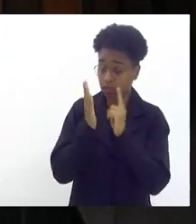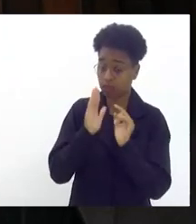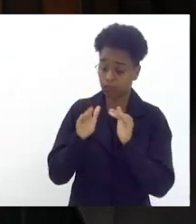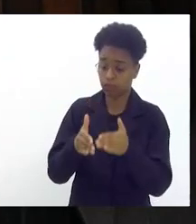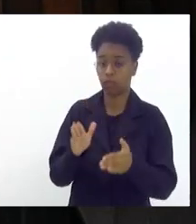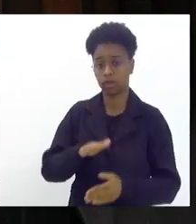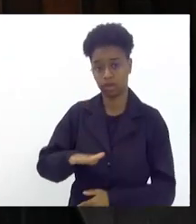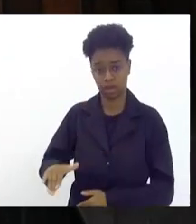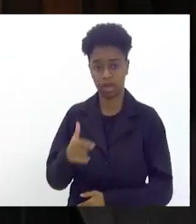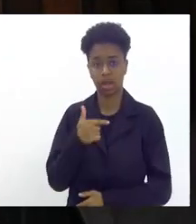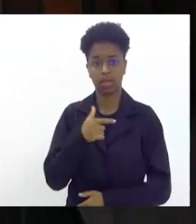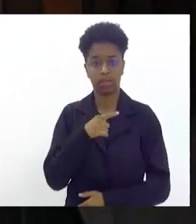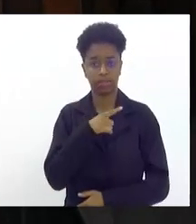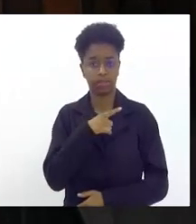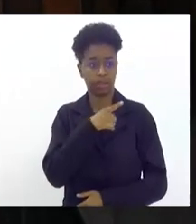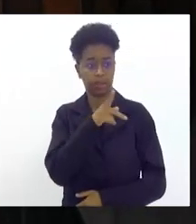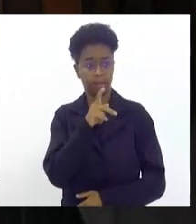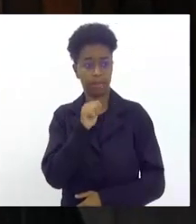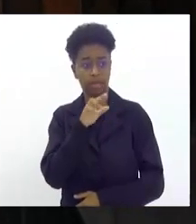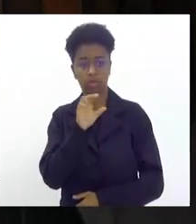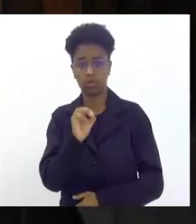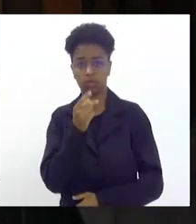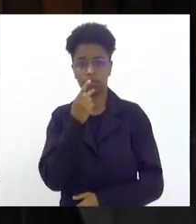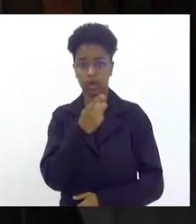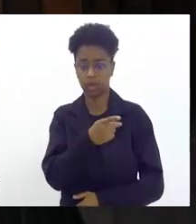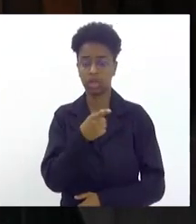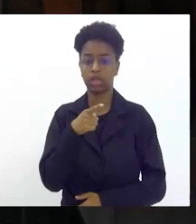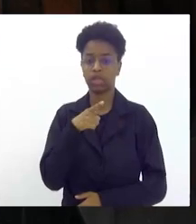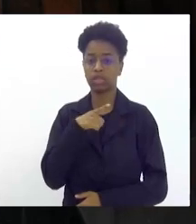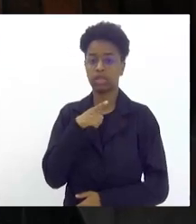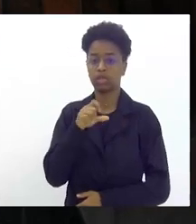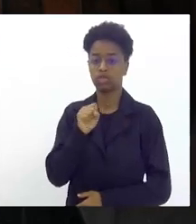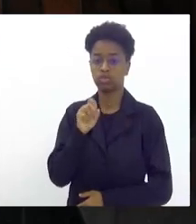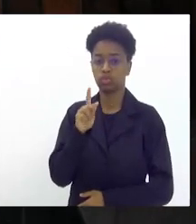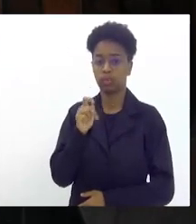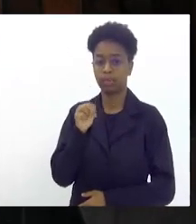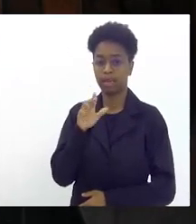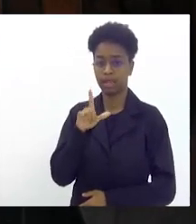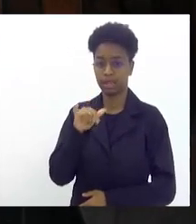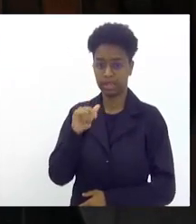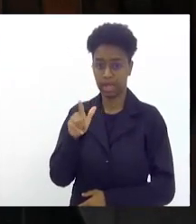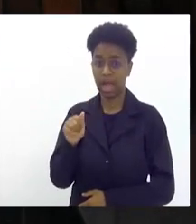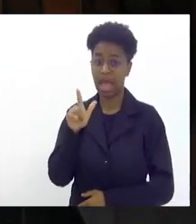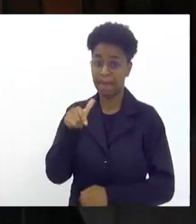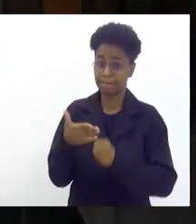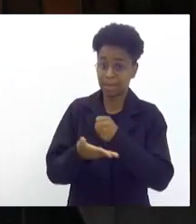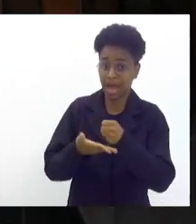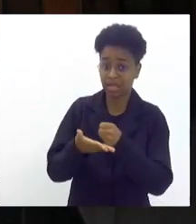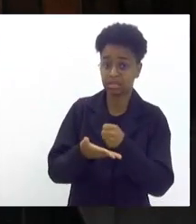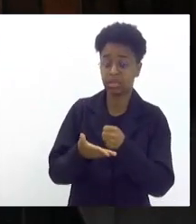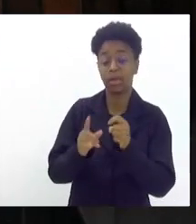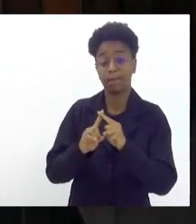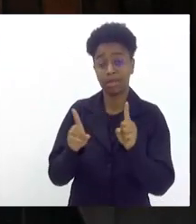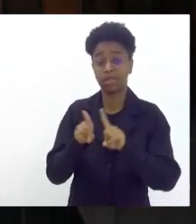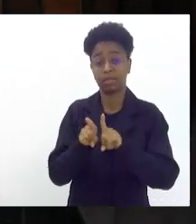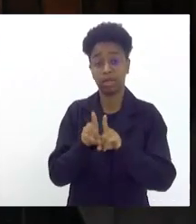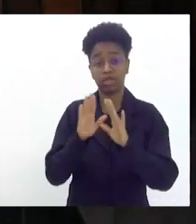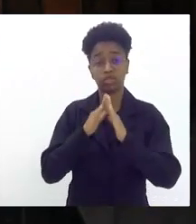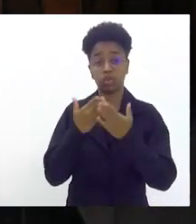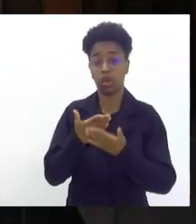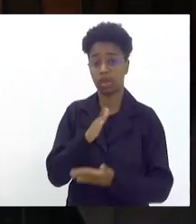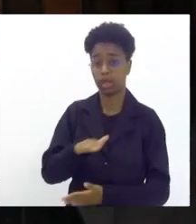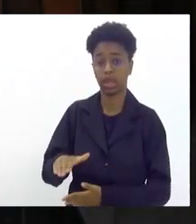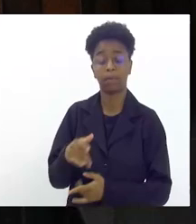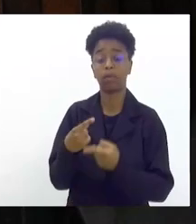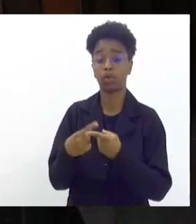escola o Pedro falando que a superliga é base não tenho dúvida que é base mas a maior base é a escola Mirim. Por que a